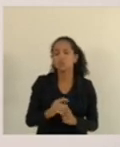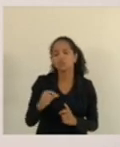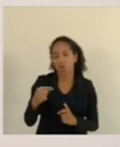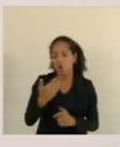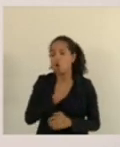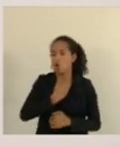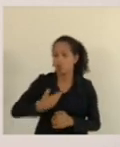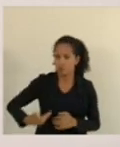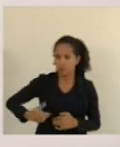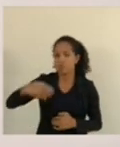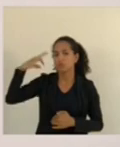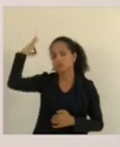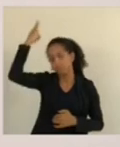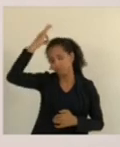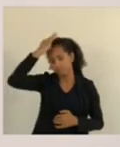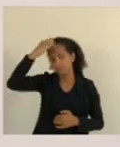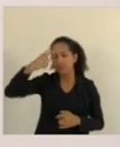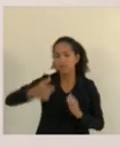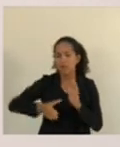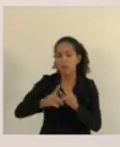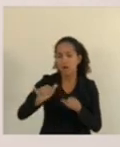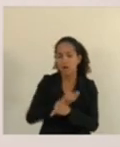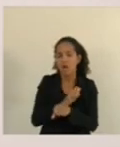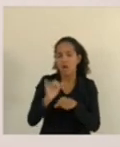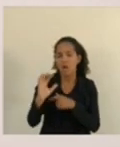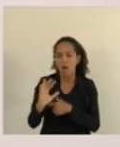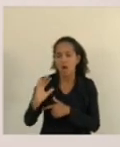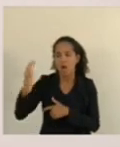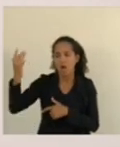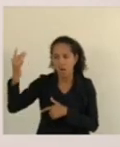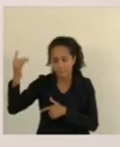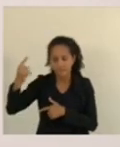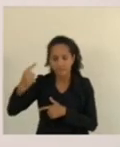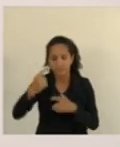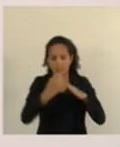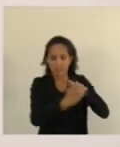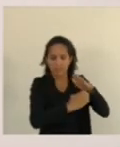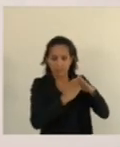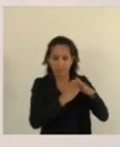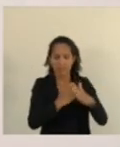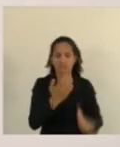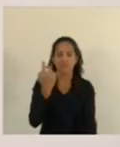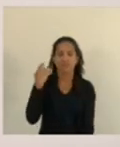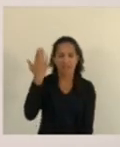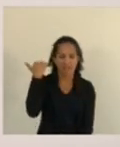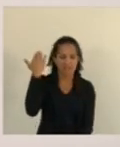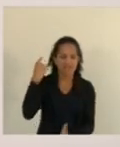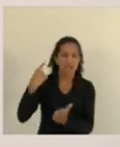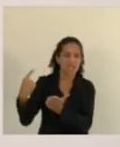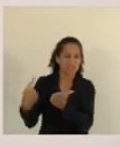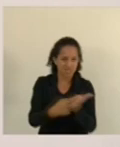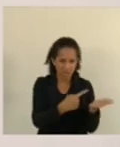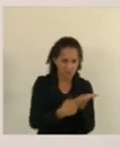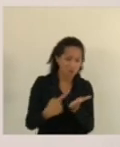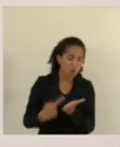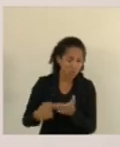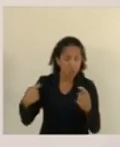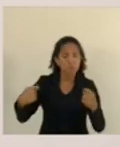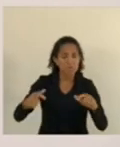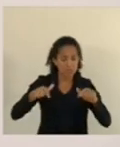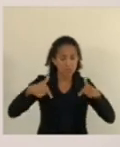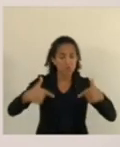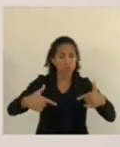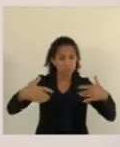precisa de uma solução e que os acordos feitos lá atrás com os cobradores de um ano sejam